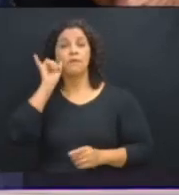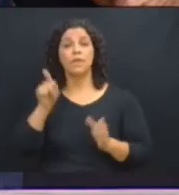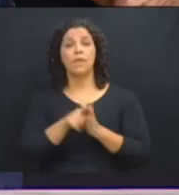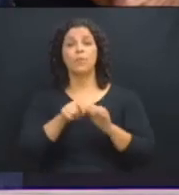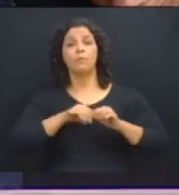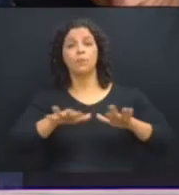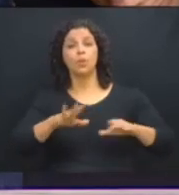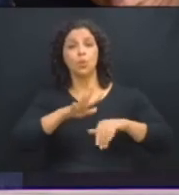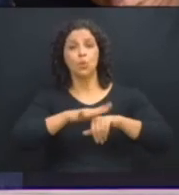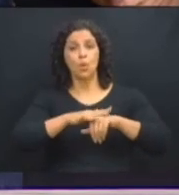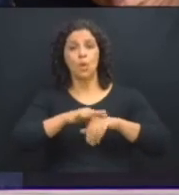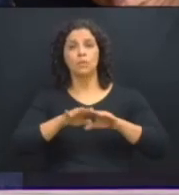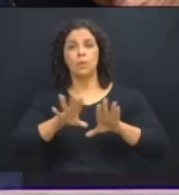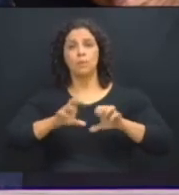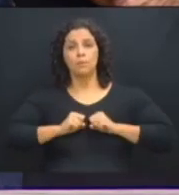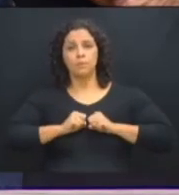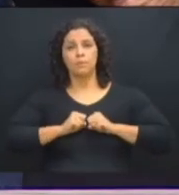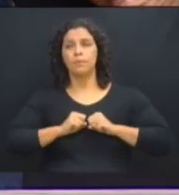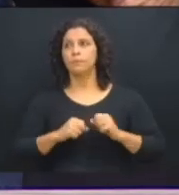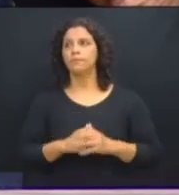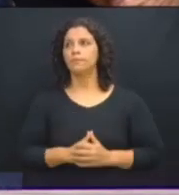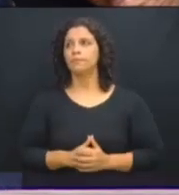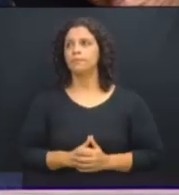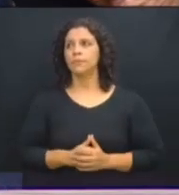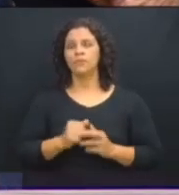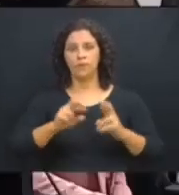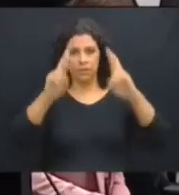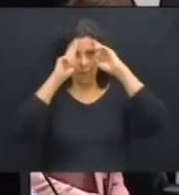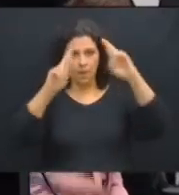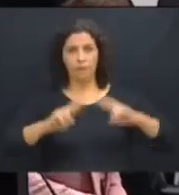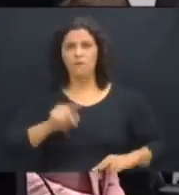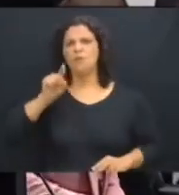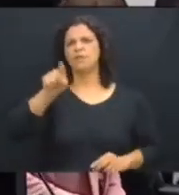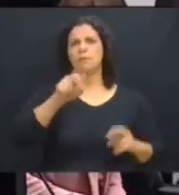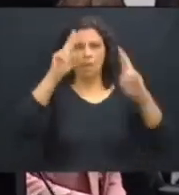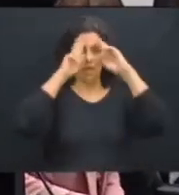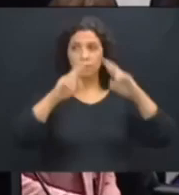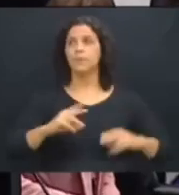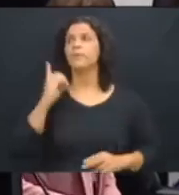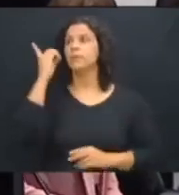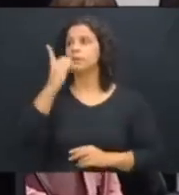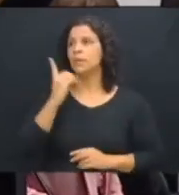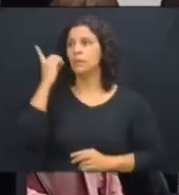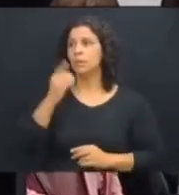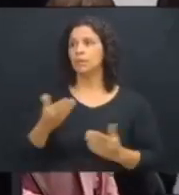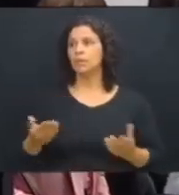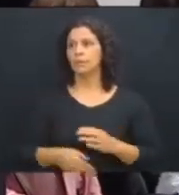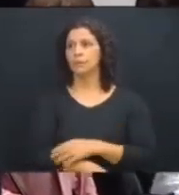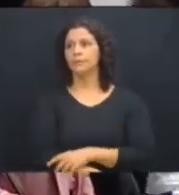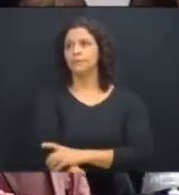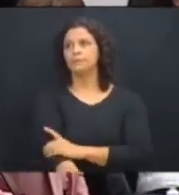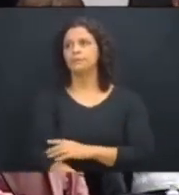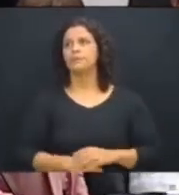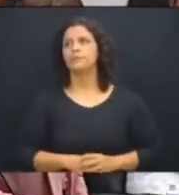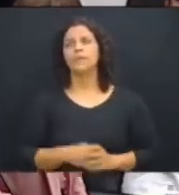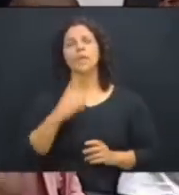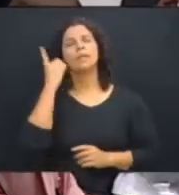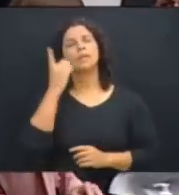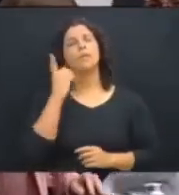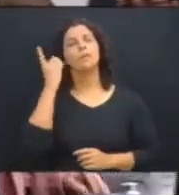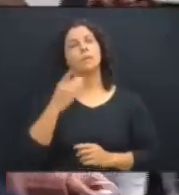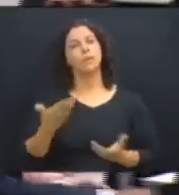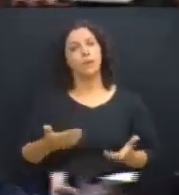...transmissão de doenças e infectos contagiosos... Você me respeite! Deputado, aliás, deputado,